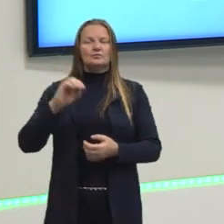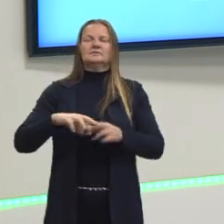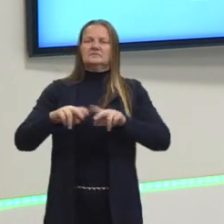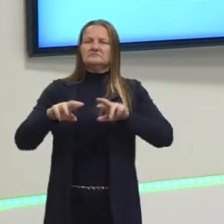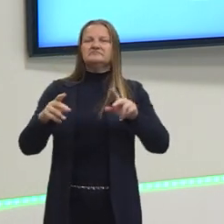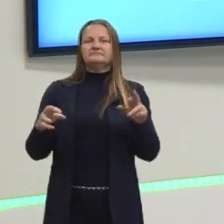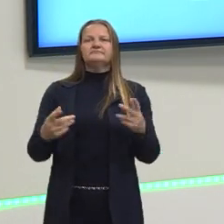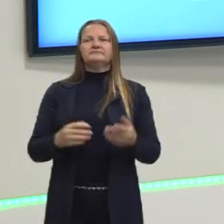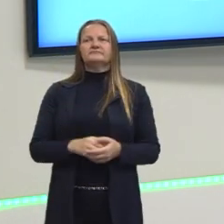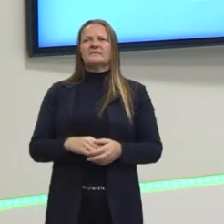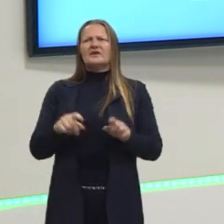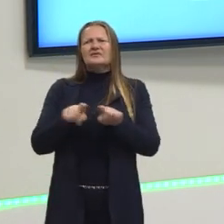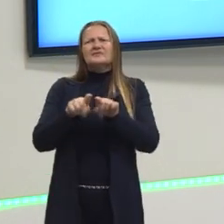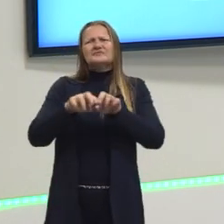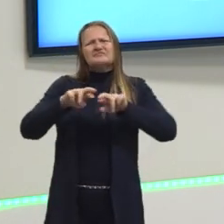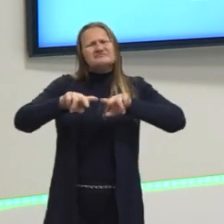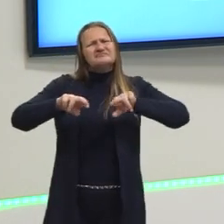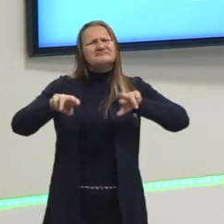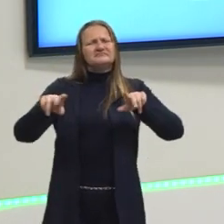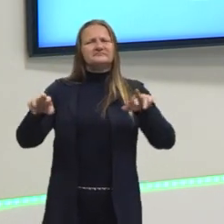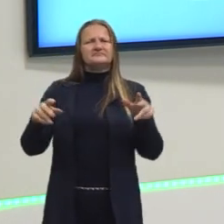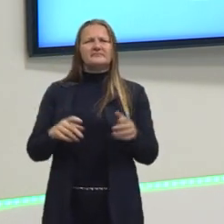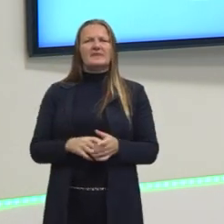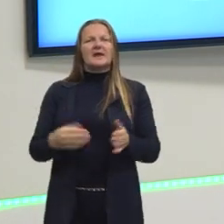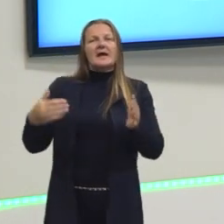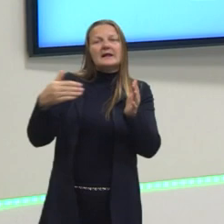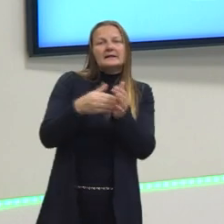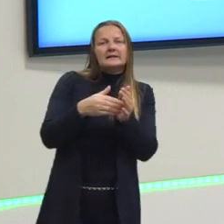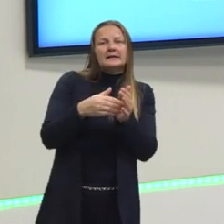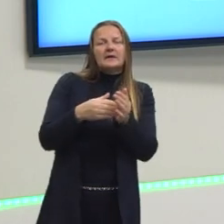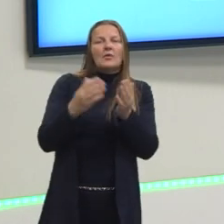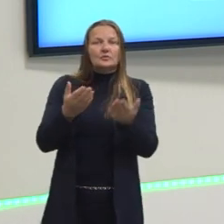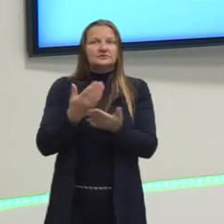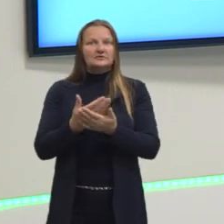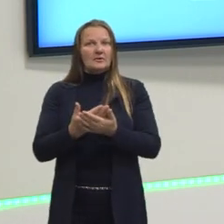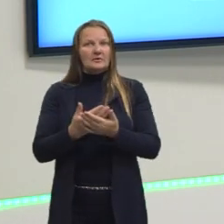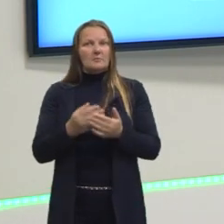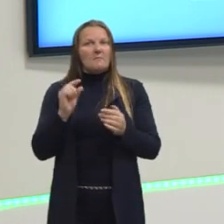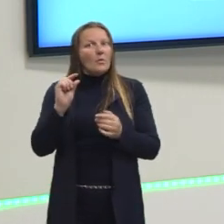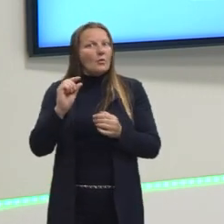Depois, desertificação, megaprojetos. Vamos indo até onde dá o nosso tempo.